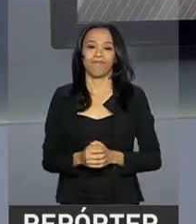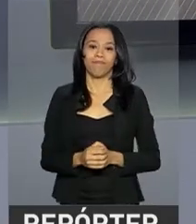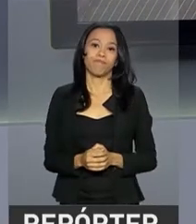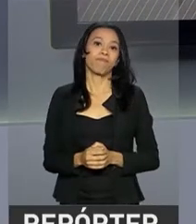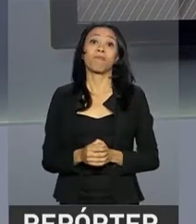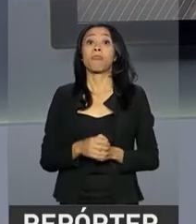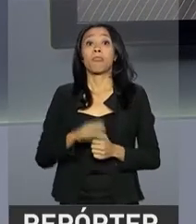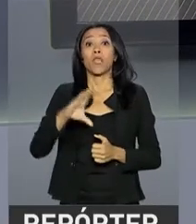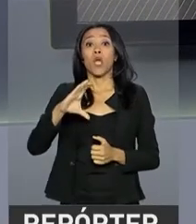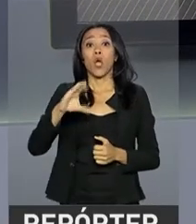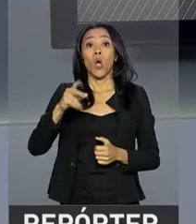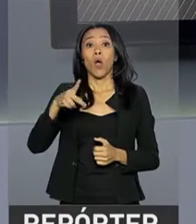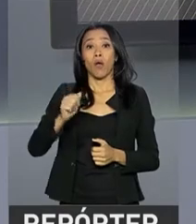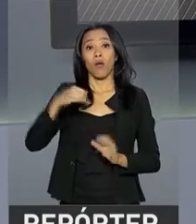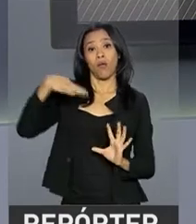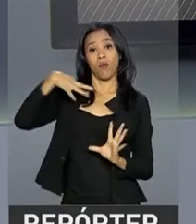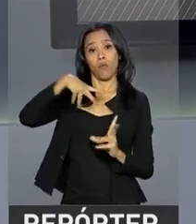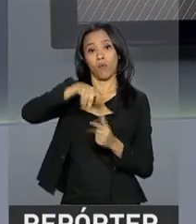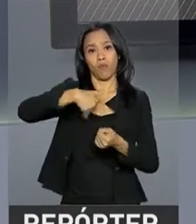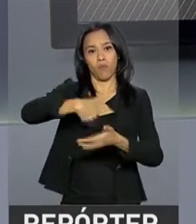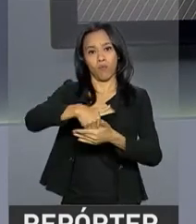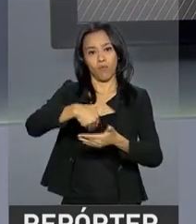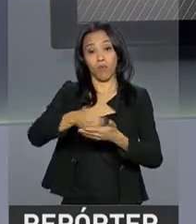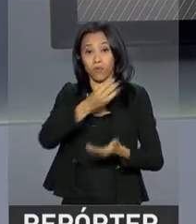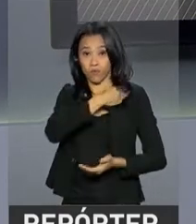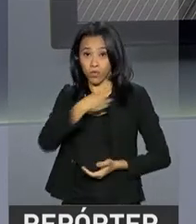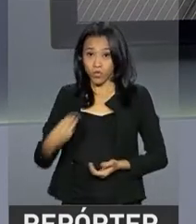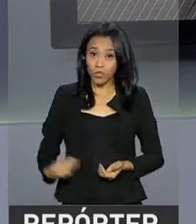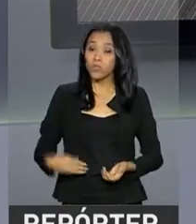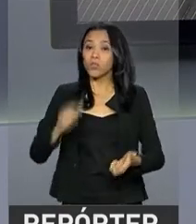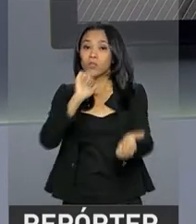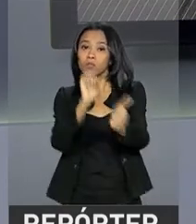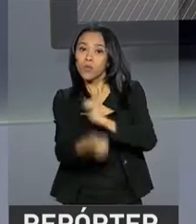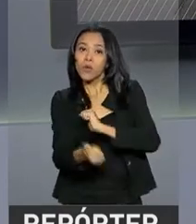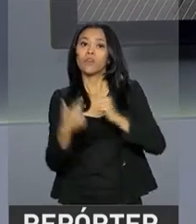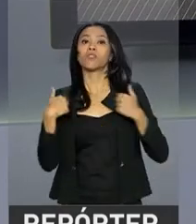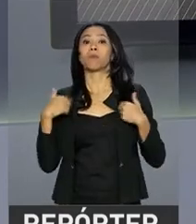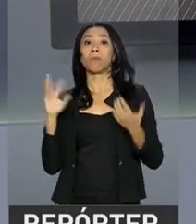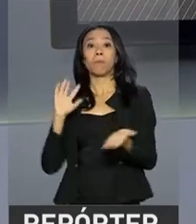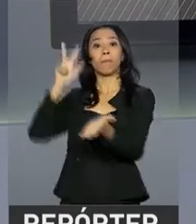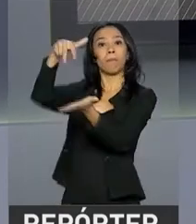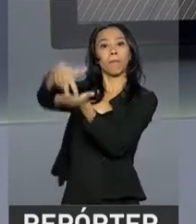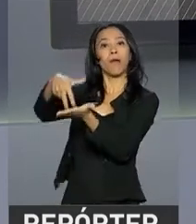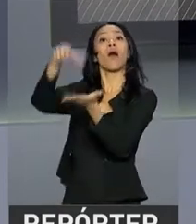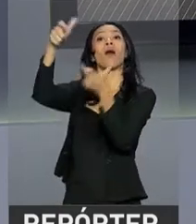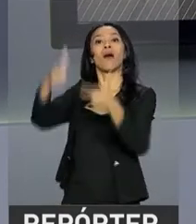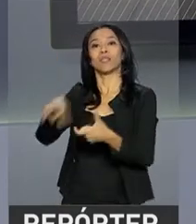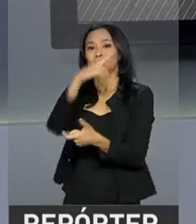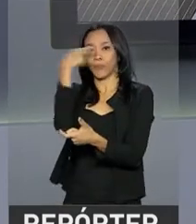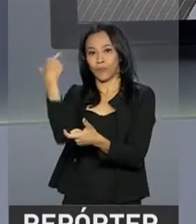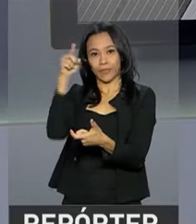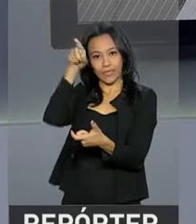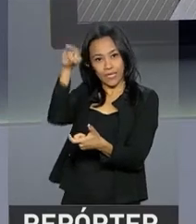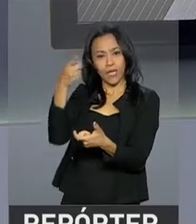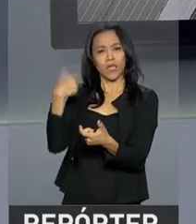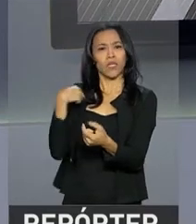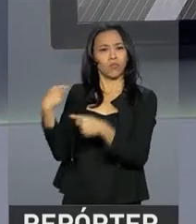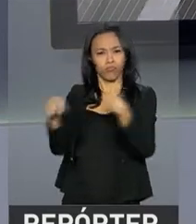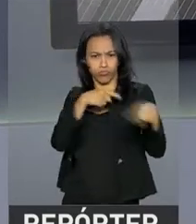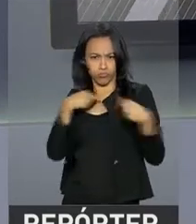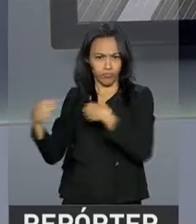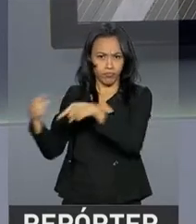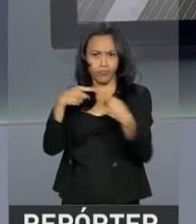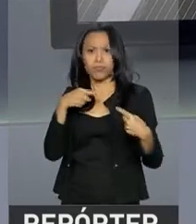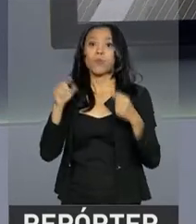Copa do Mundo. O ministro do Esporte, Leandro Cruz, participou em Moscou, na Rússia, de um encontro que discute o combate à